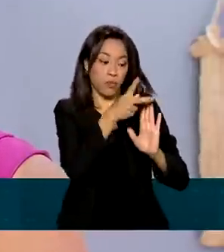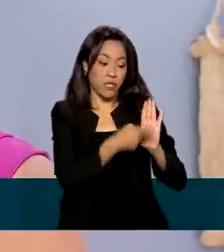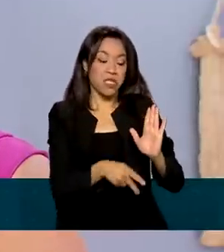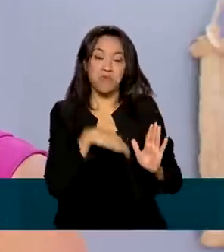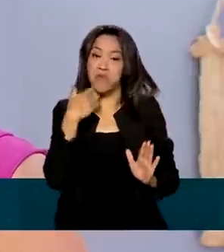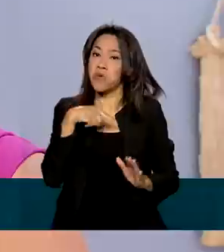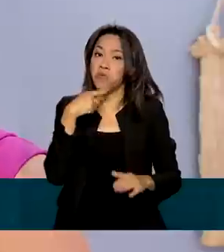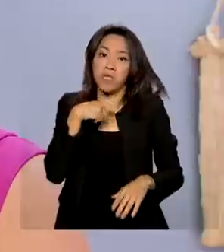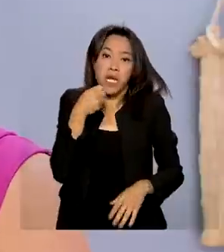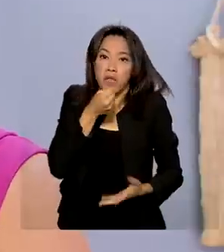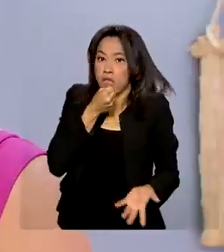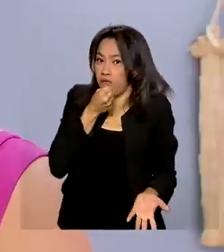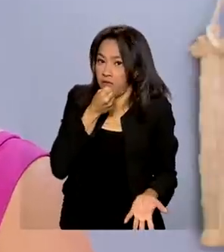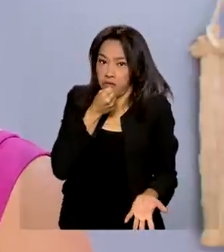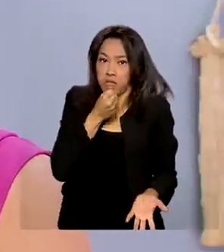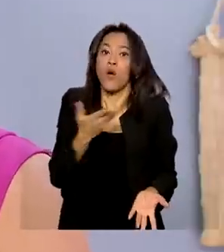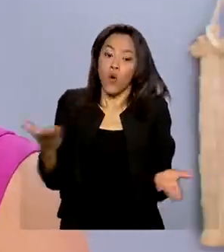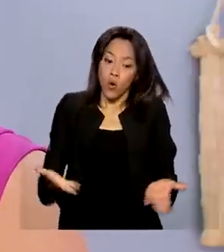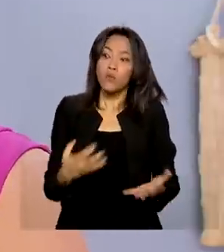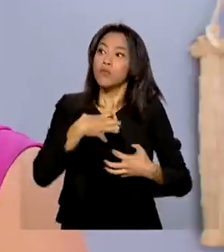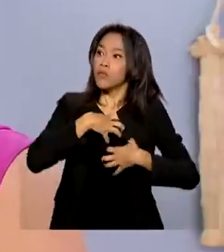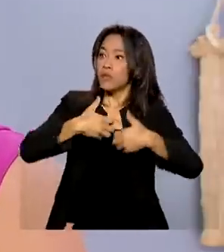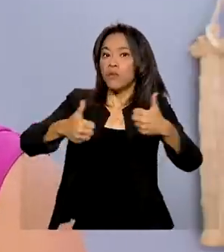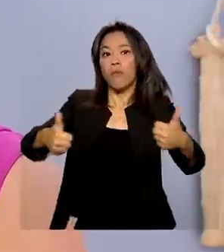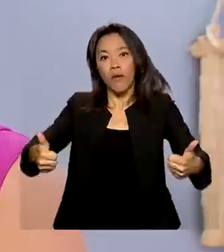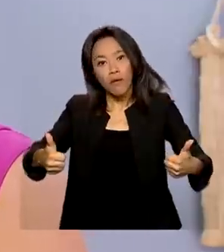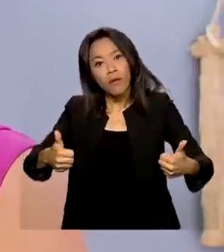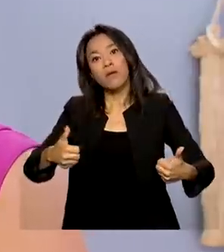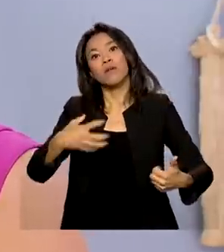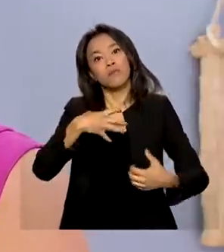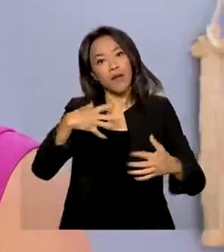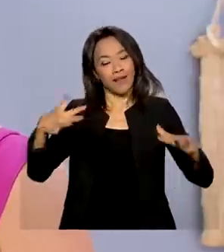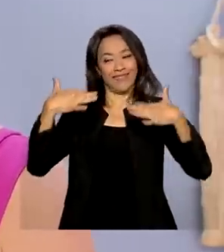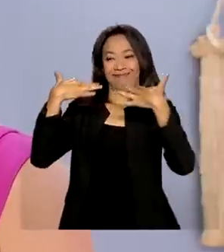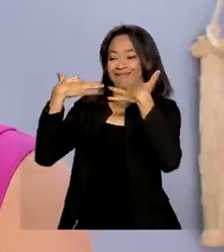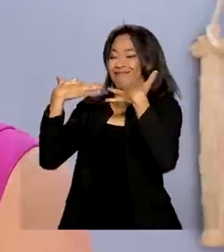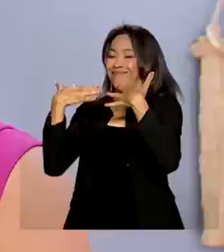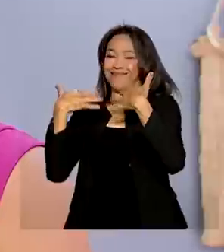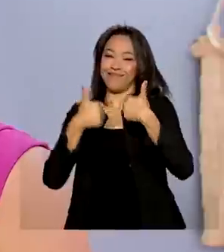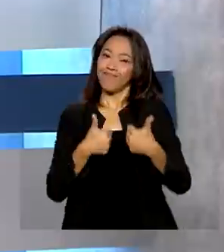entrevista. Hoje eu me sinto bem, hoje eu me sinto mais realizada, mais reconhecida.